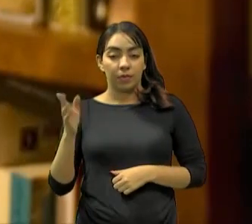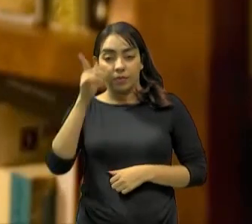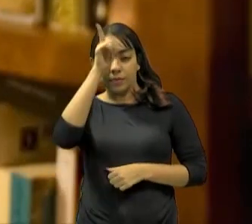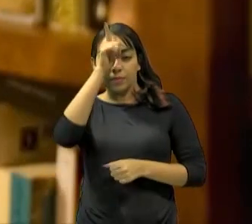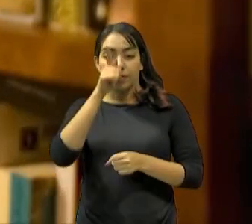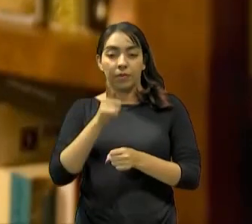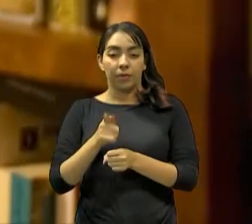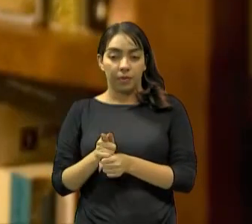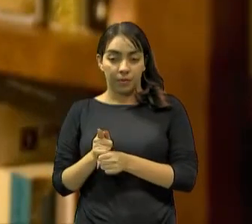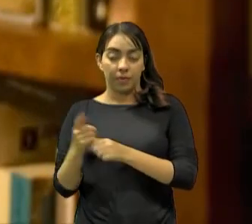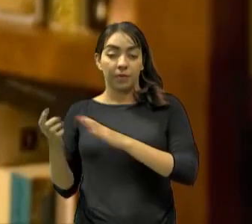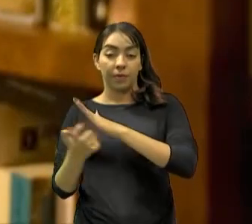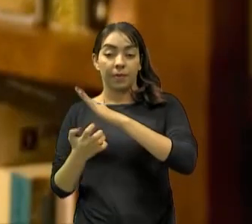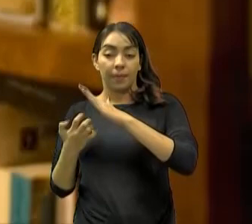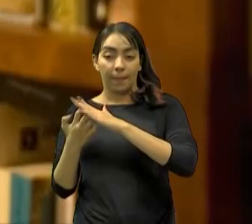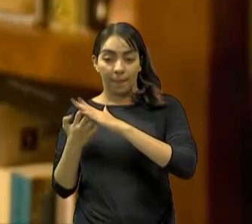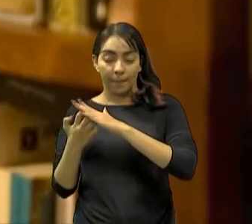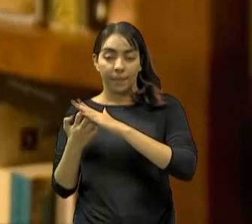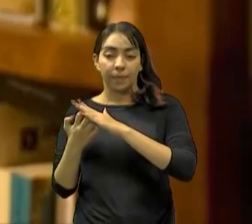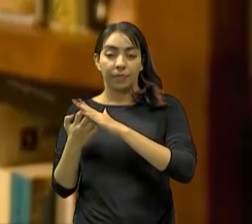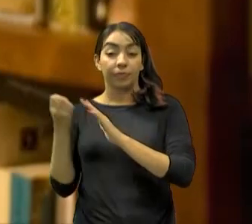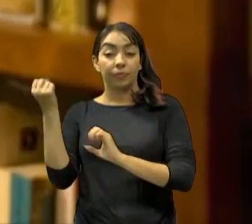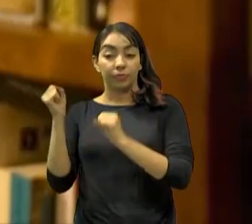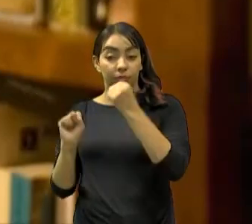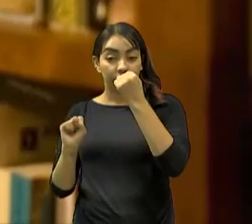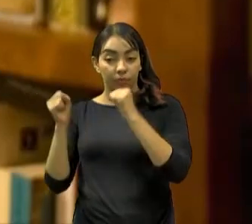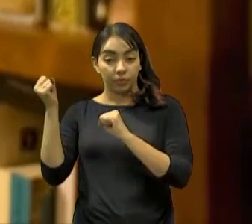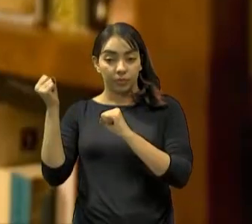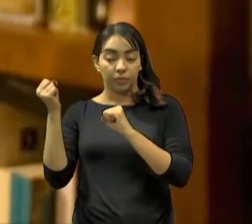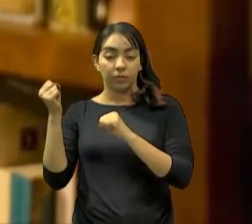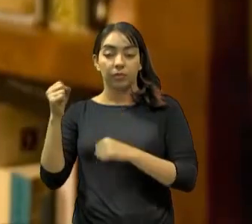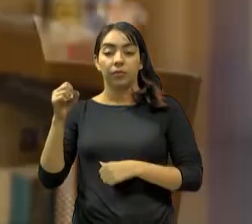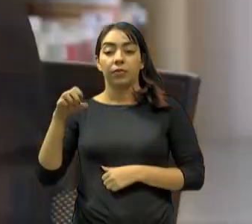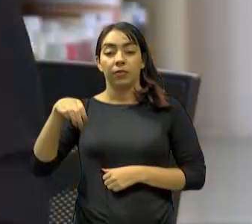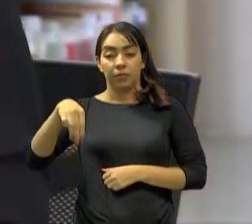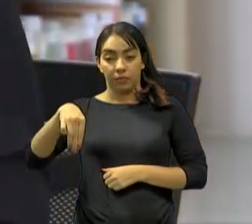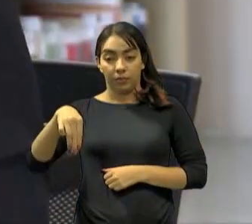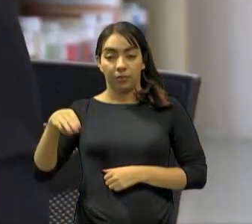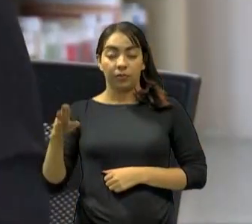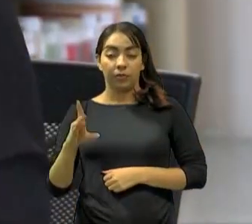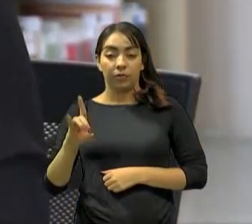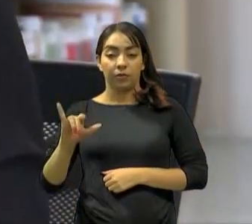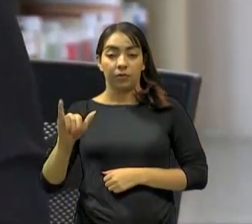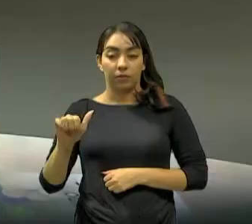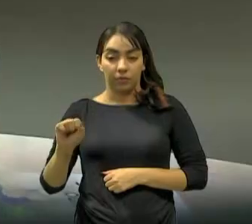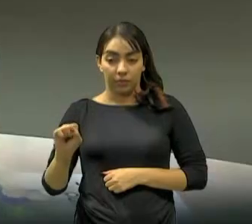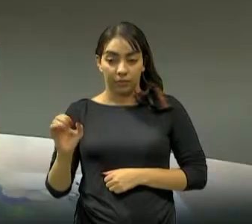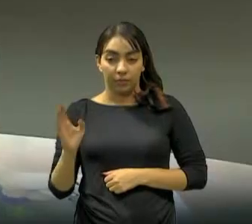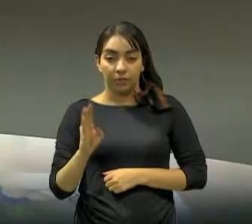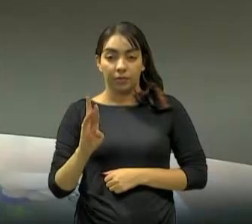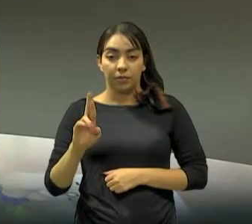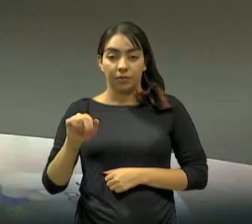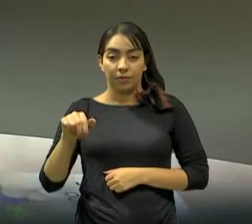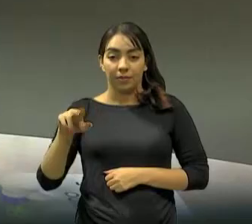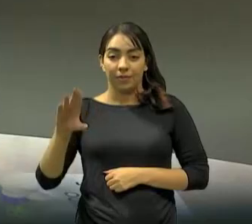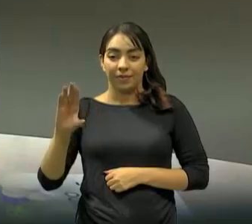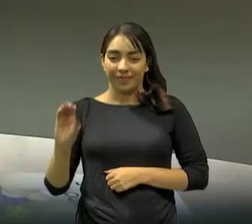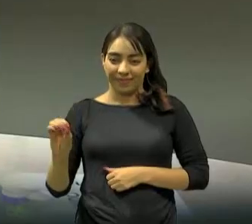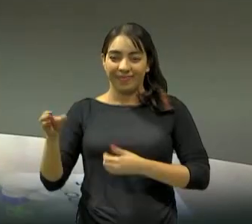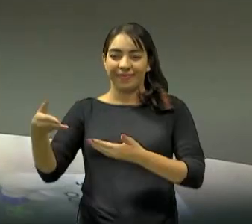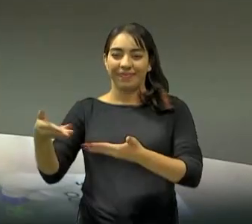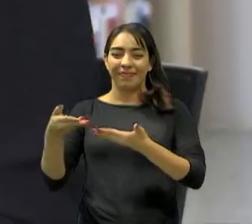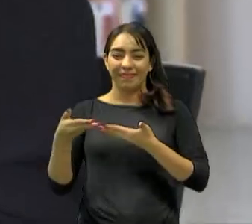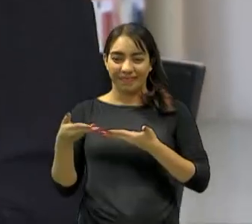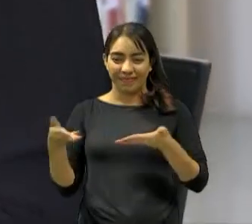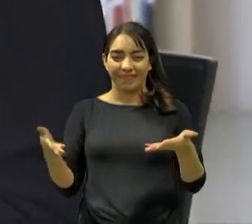corporativo de processos industriais da Amy Dias Branco e o Nari Marinho. E é ele o nosso convidado de